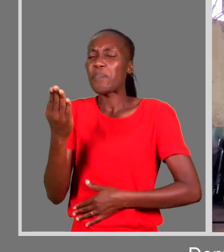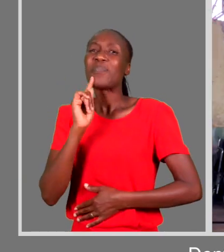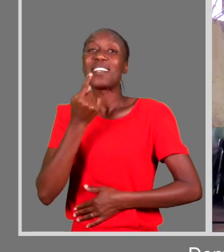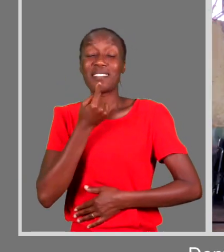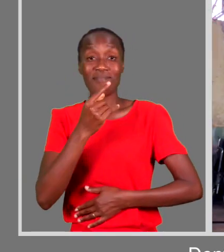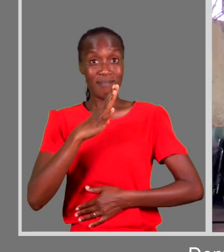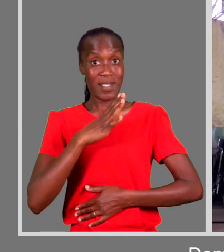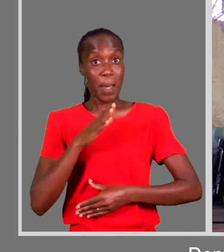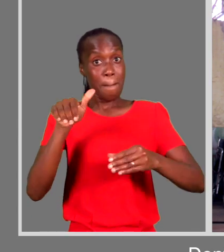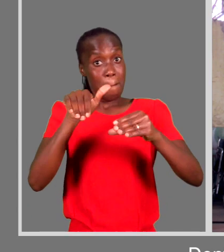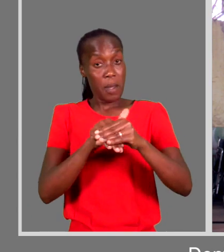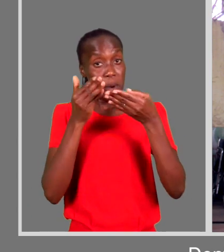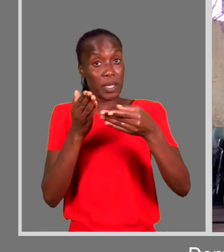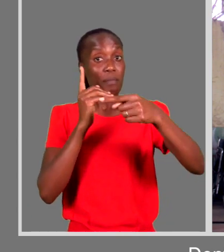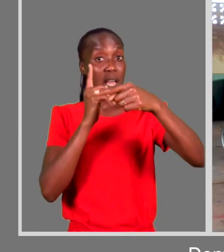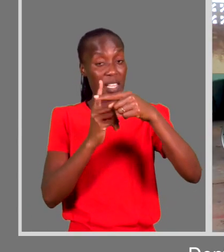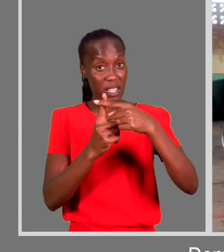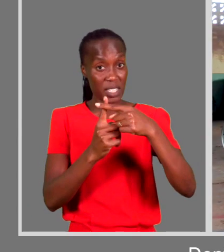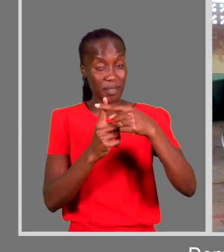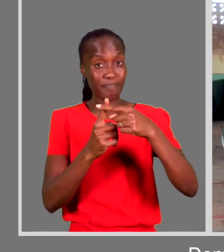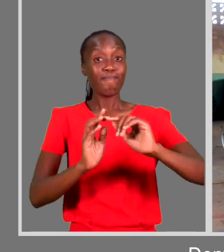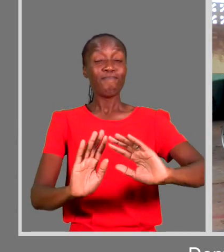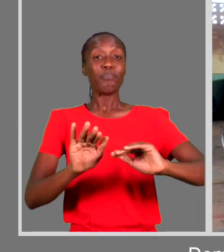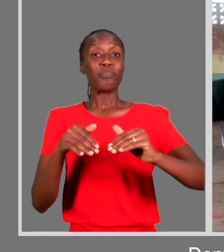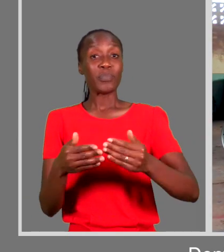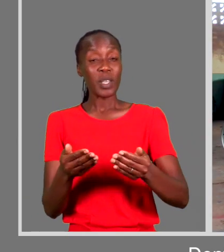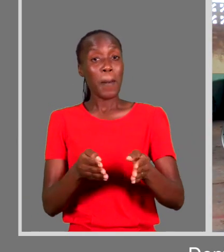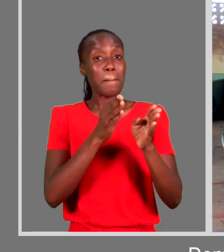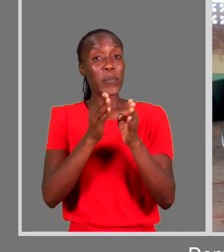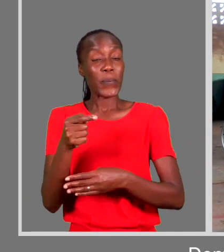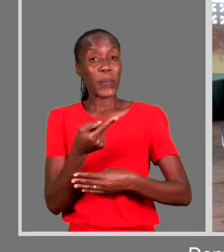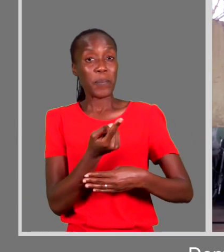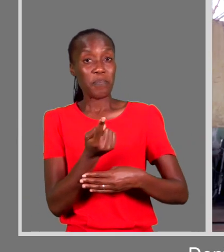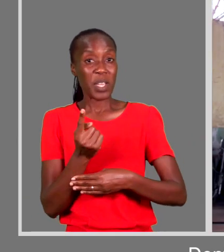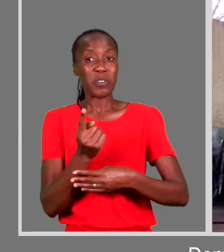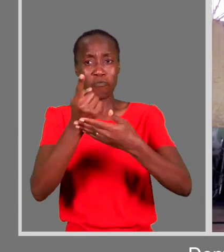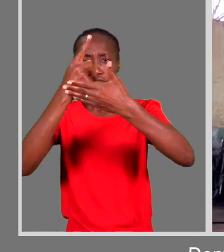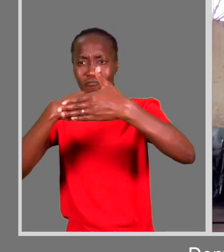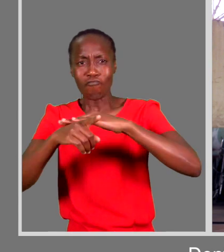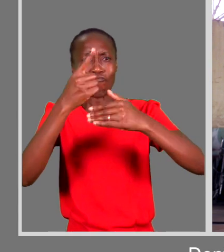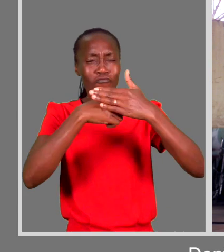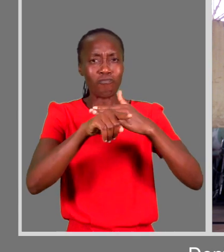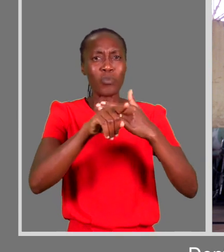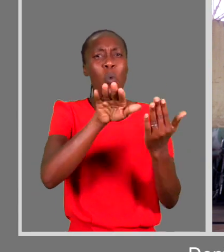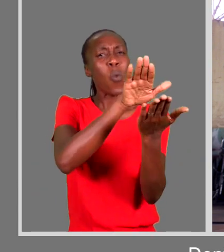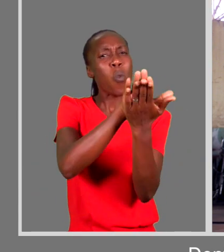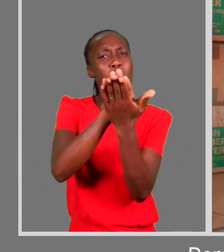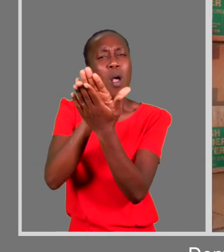Dentro da igreja tem membros, eles que têm localizado